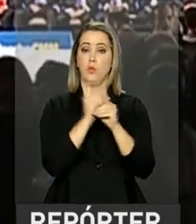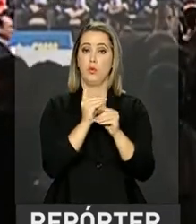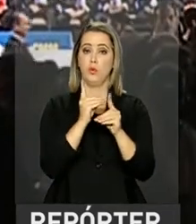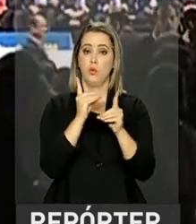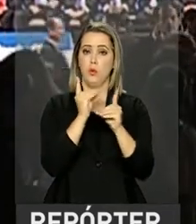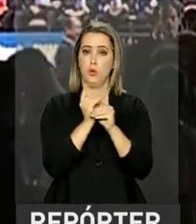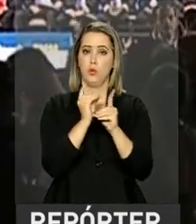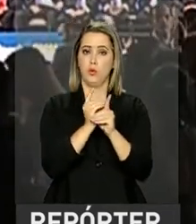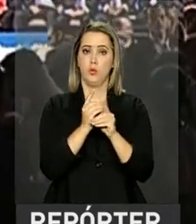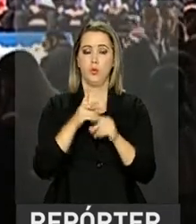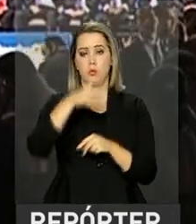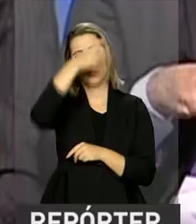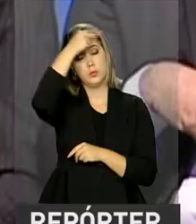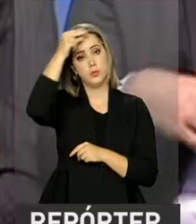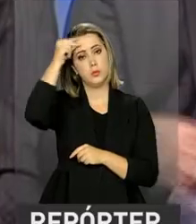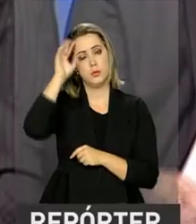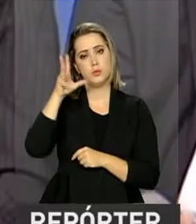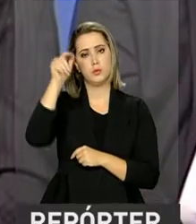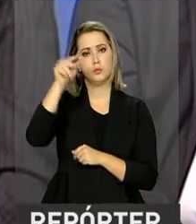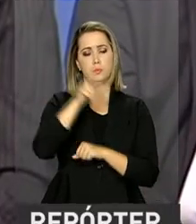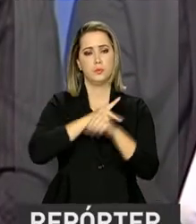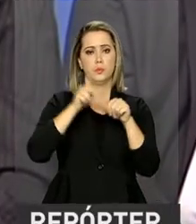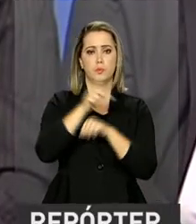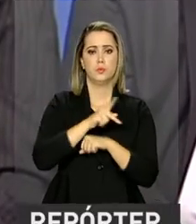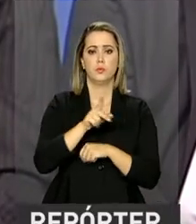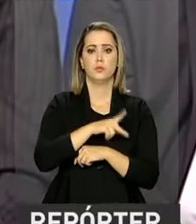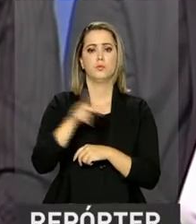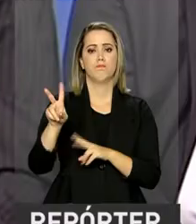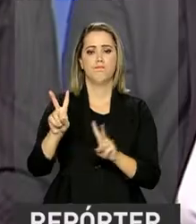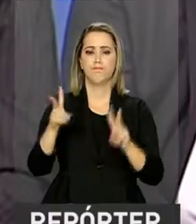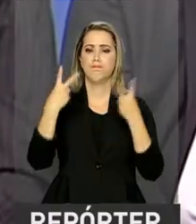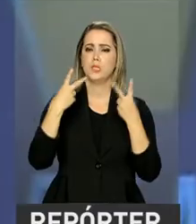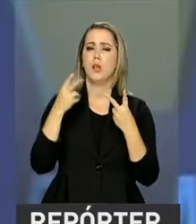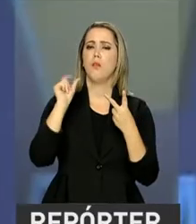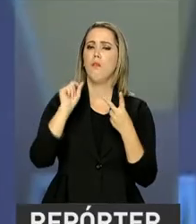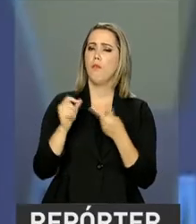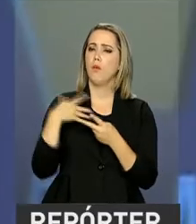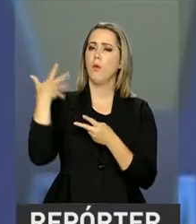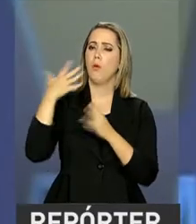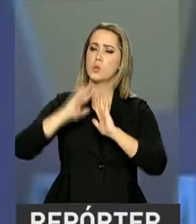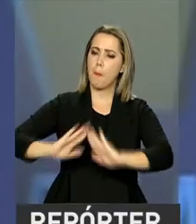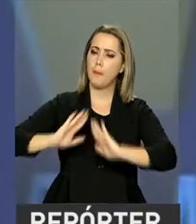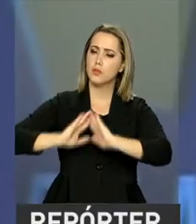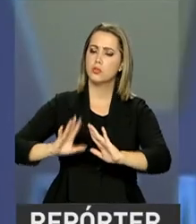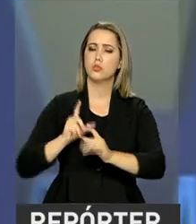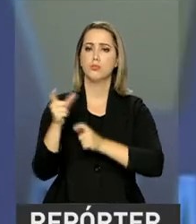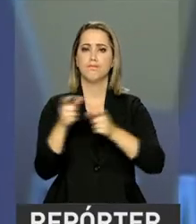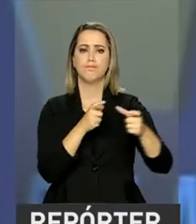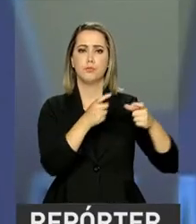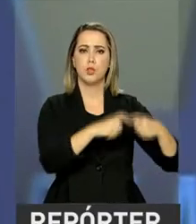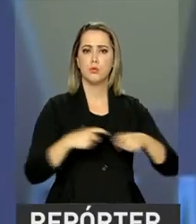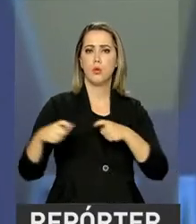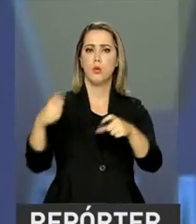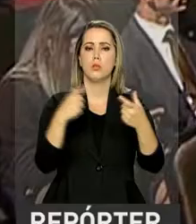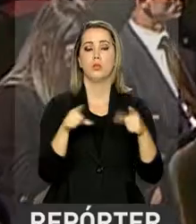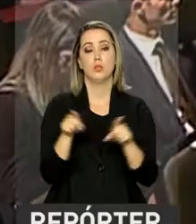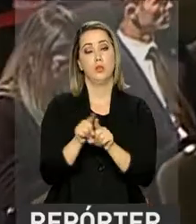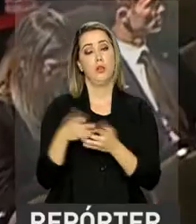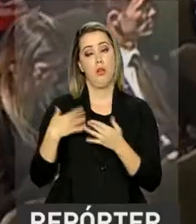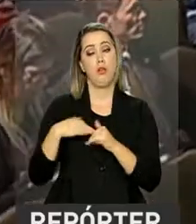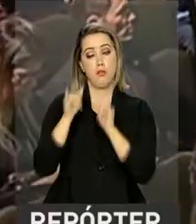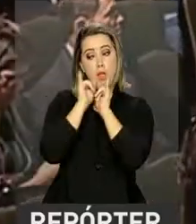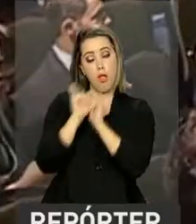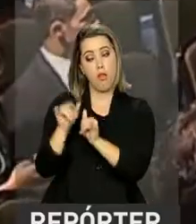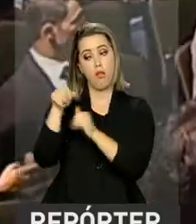prefeitos de todo o país, o presidente Michel Temer ouviu demandas dos representantes municipais e atendeu um dos